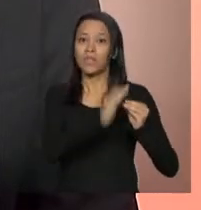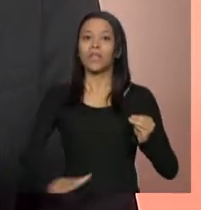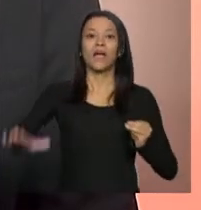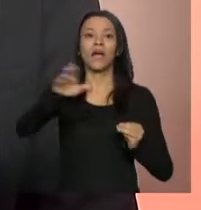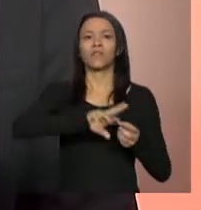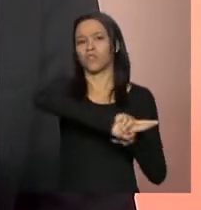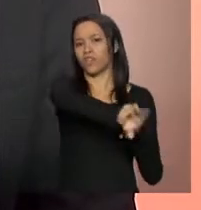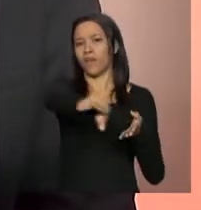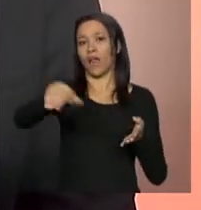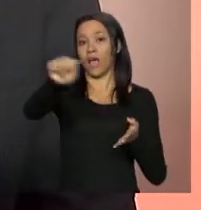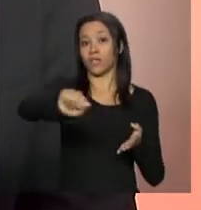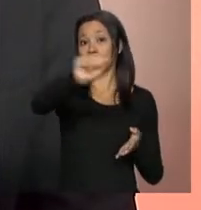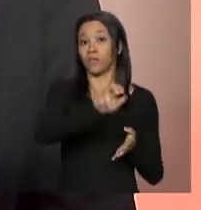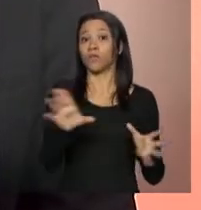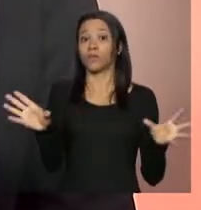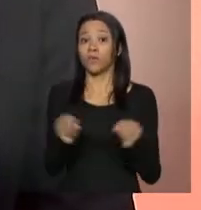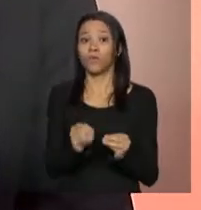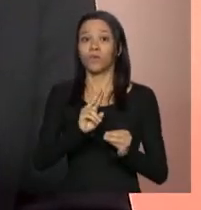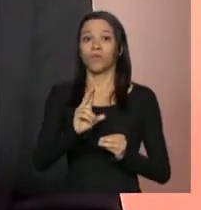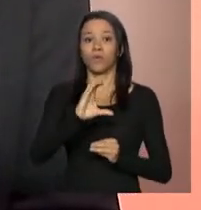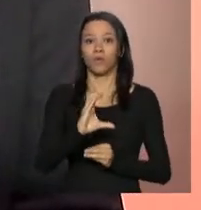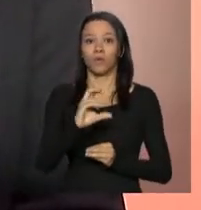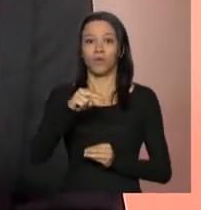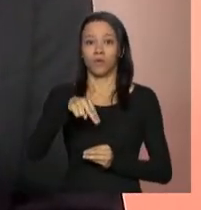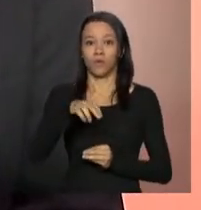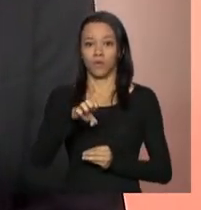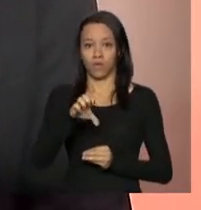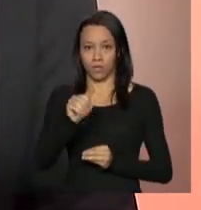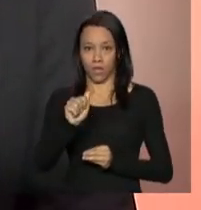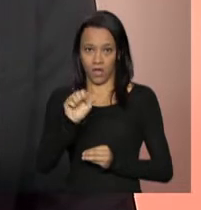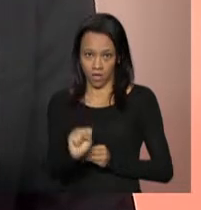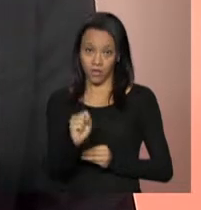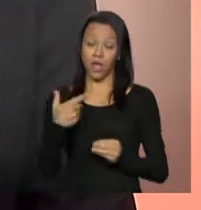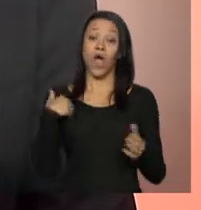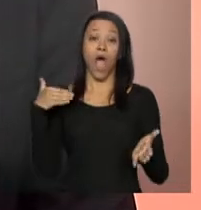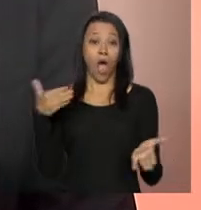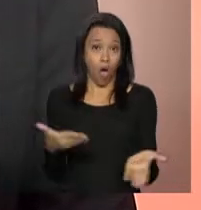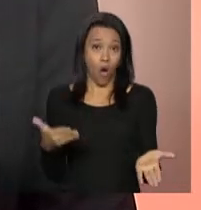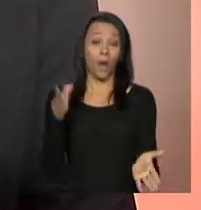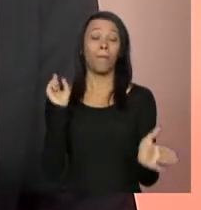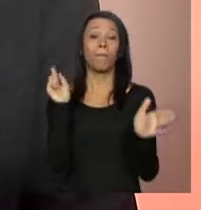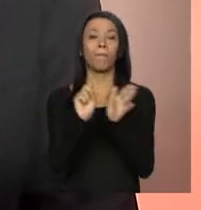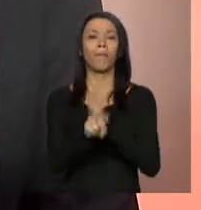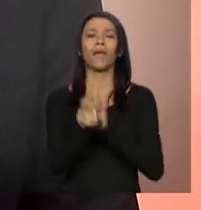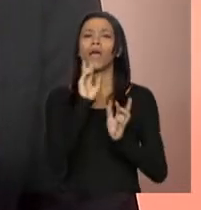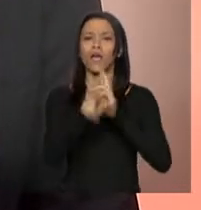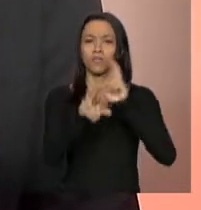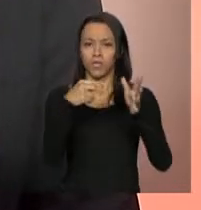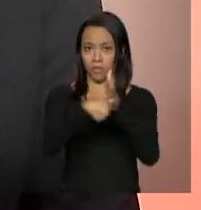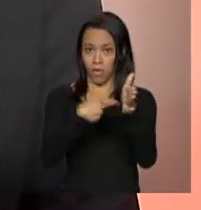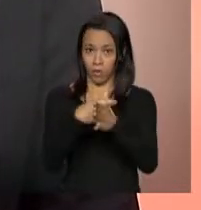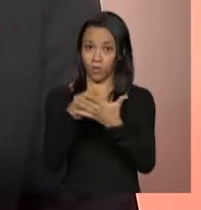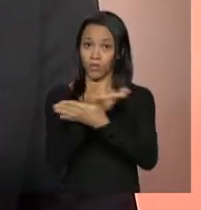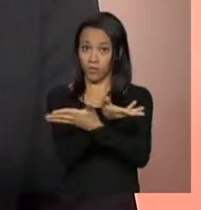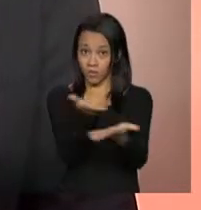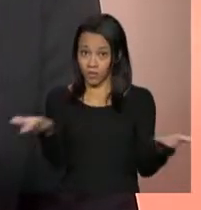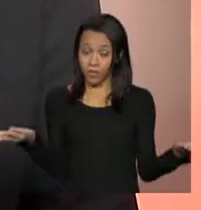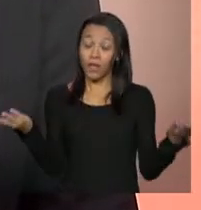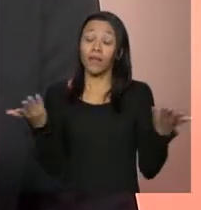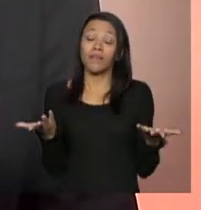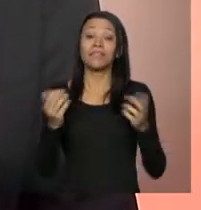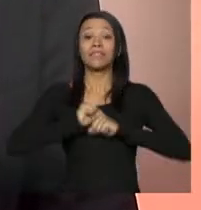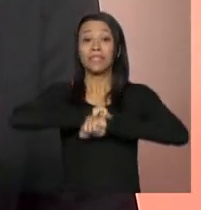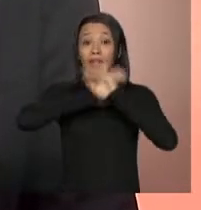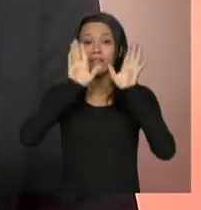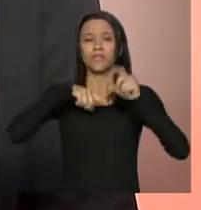de Assistência Social Quineias Neste último bloco responderemos as perguntas enviadas por você telespectador. E para esclarecer as